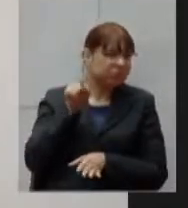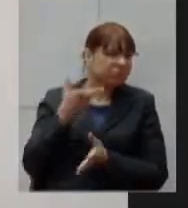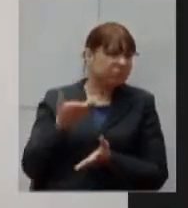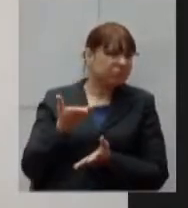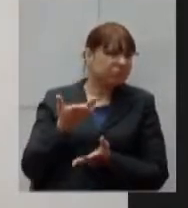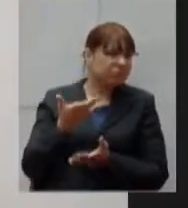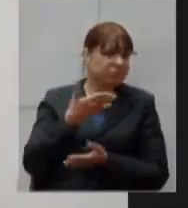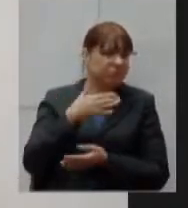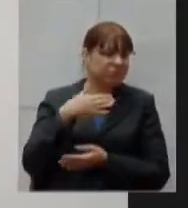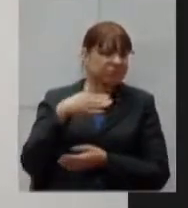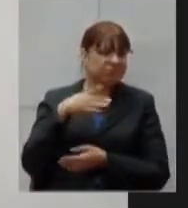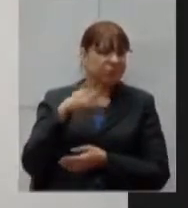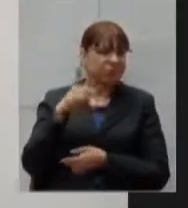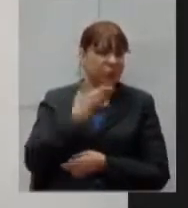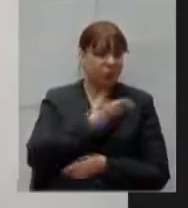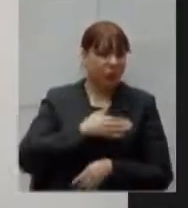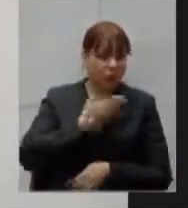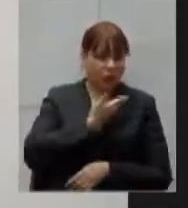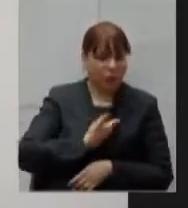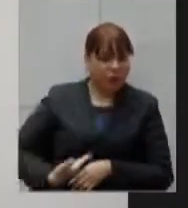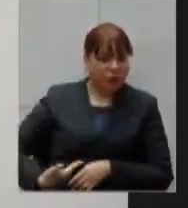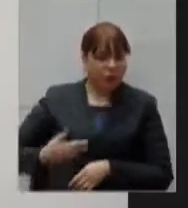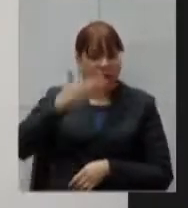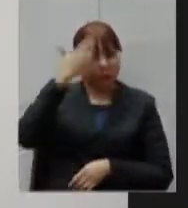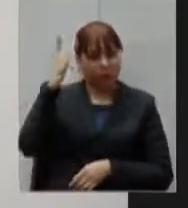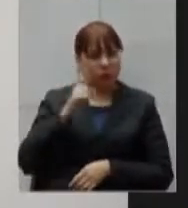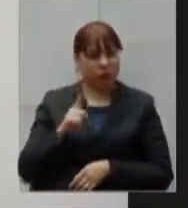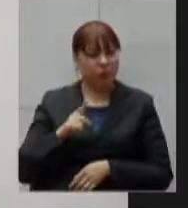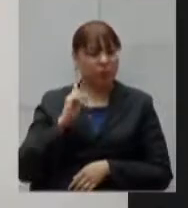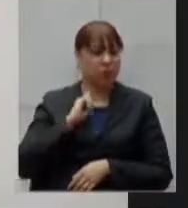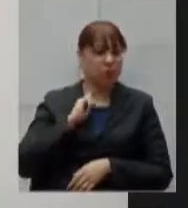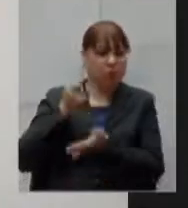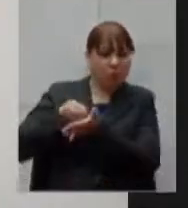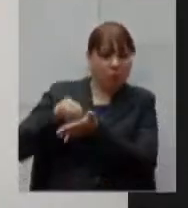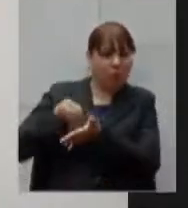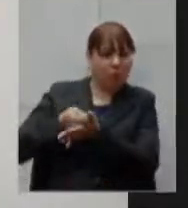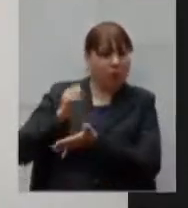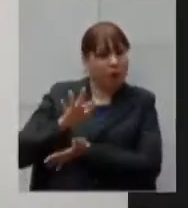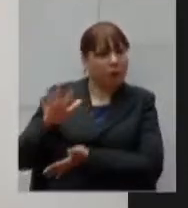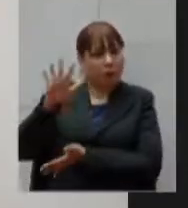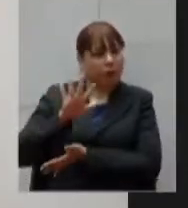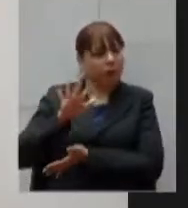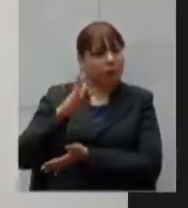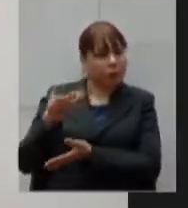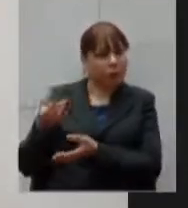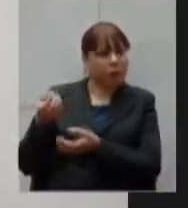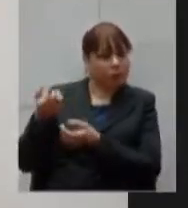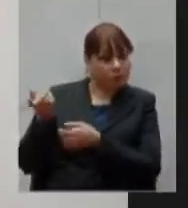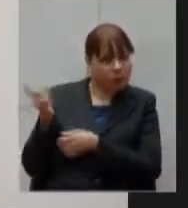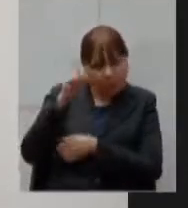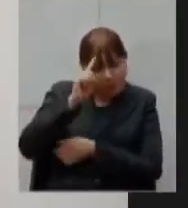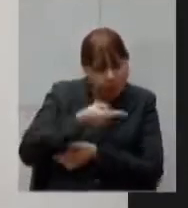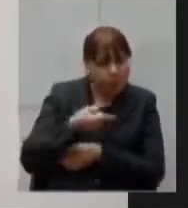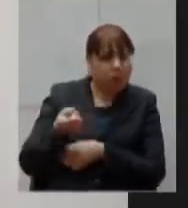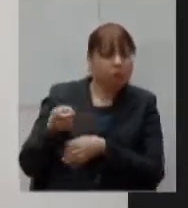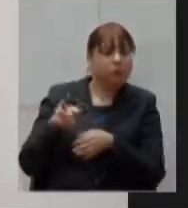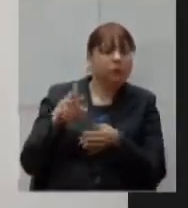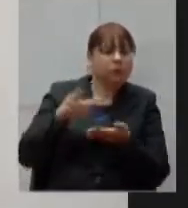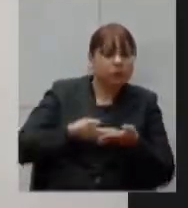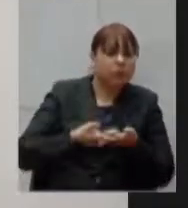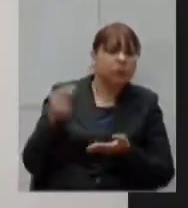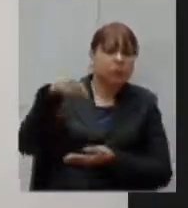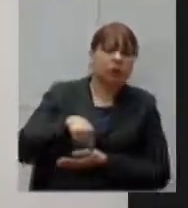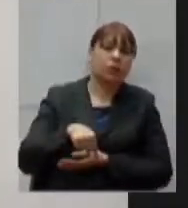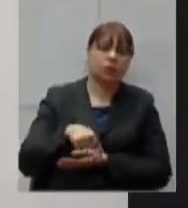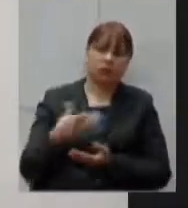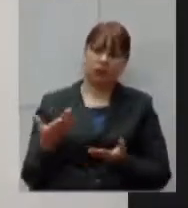federal inclusive em entrevistas nacionais elogia o comportamento do governo federal é possível um